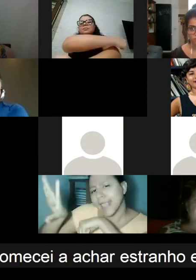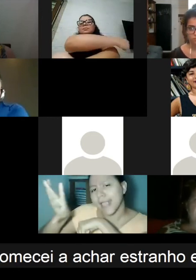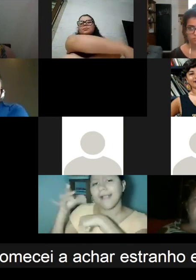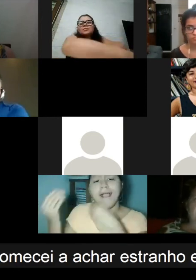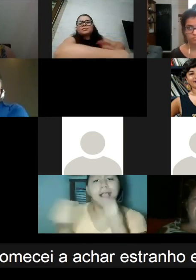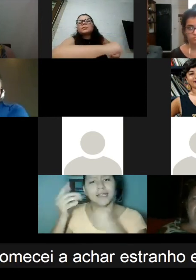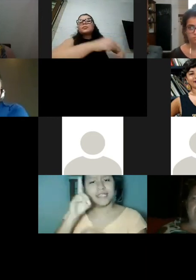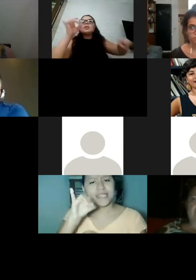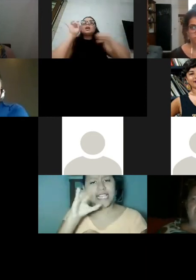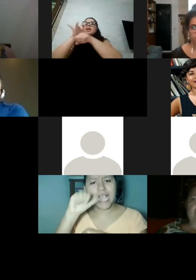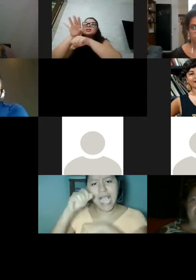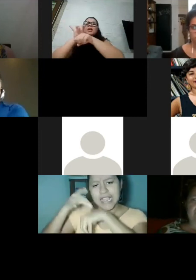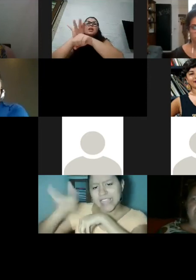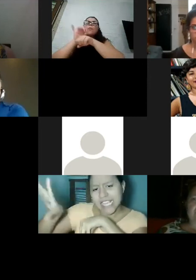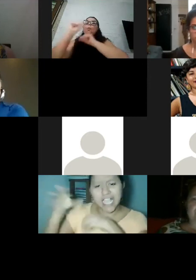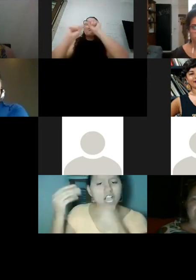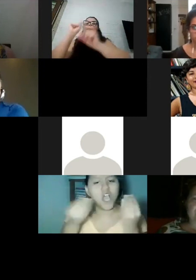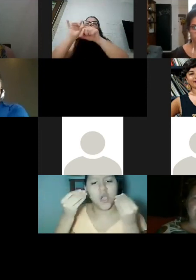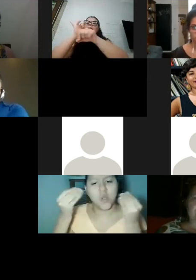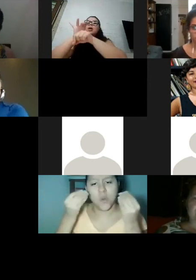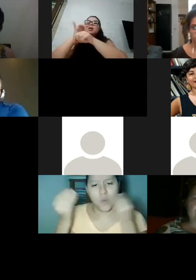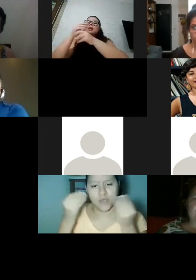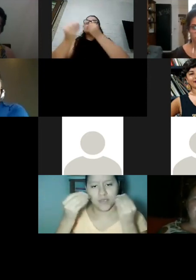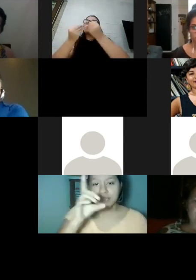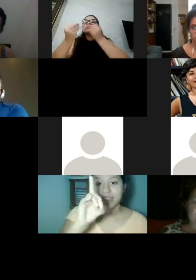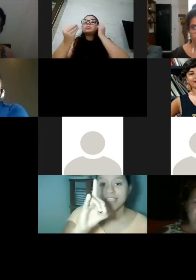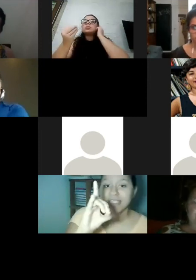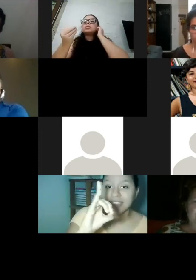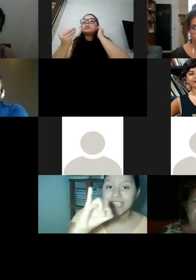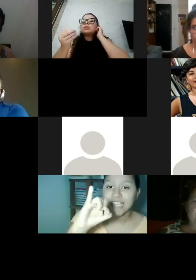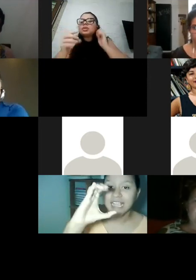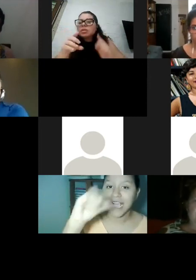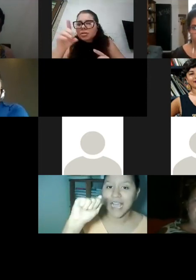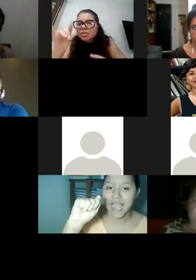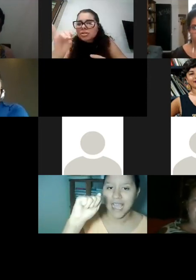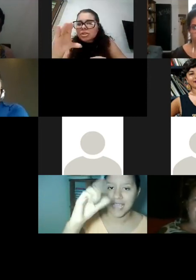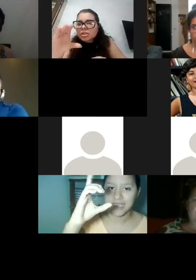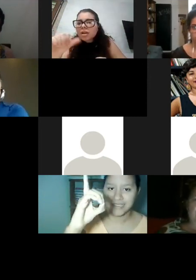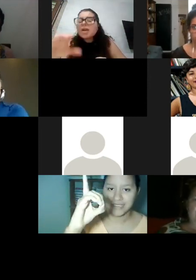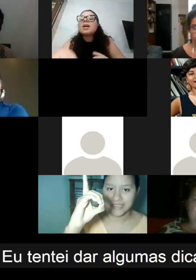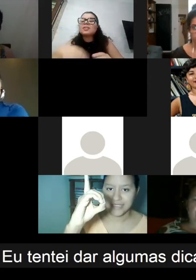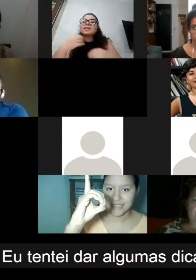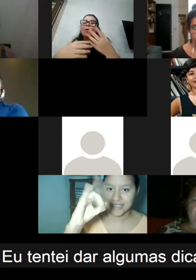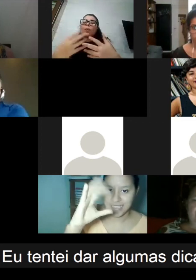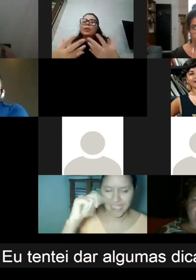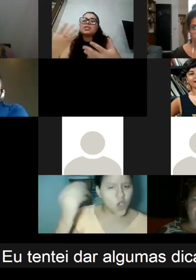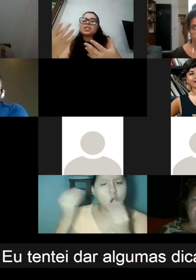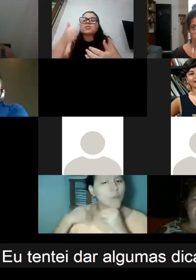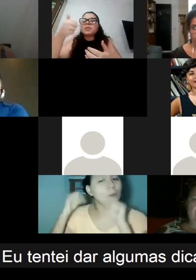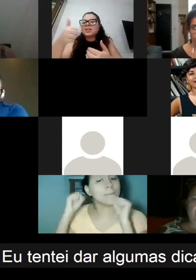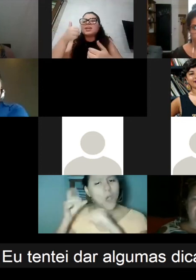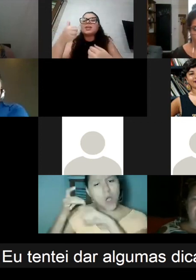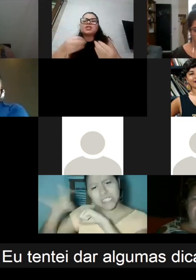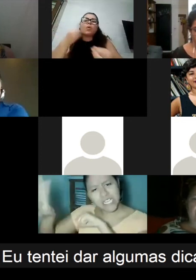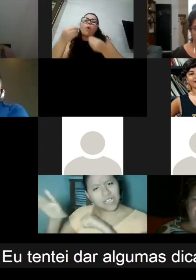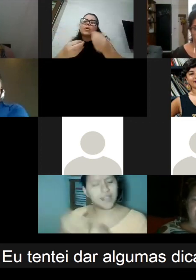eu tentei dar algumas dicas